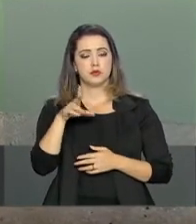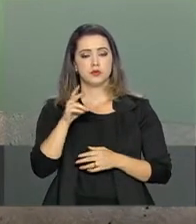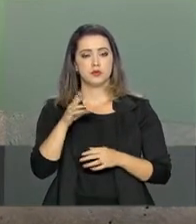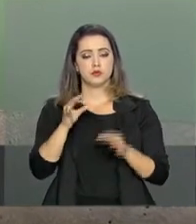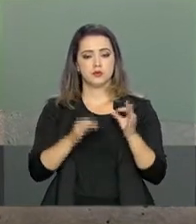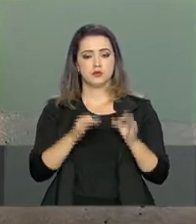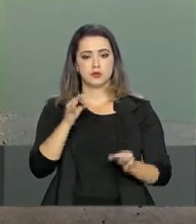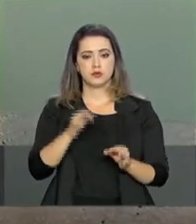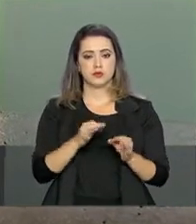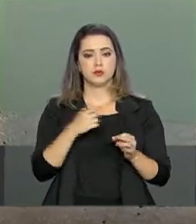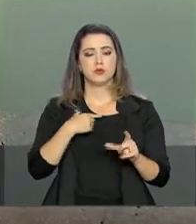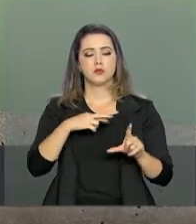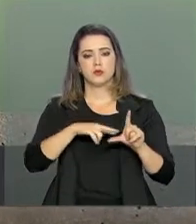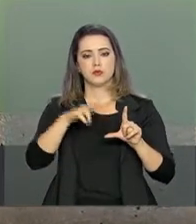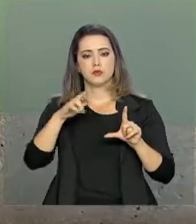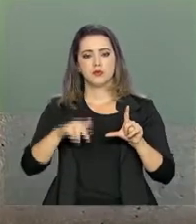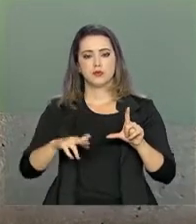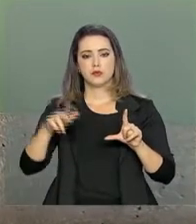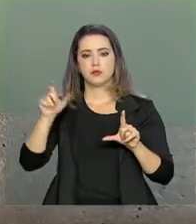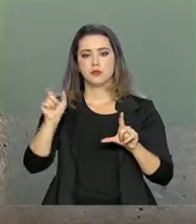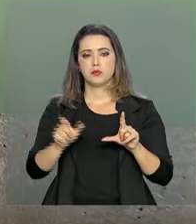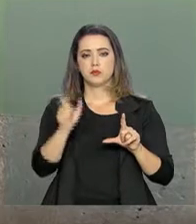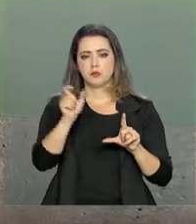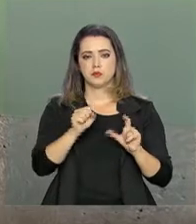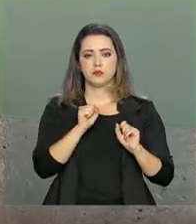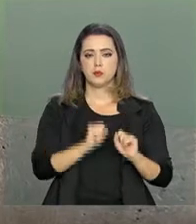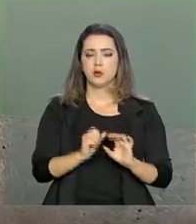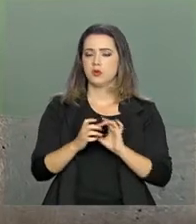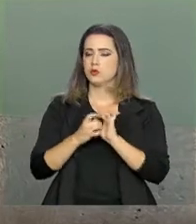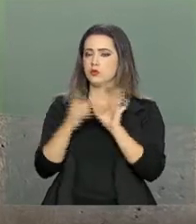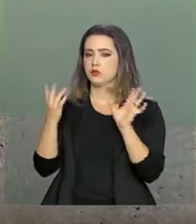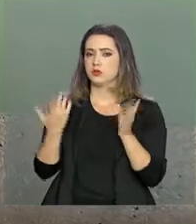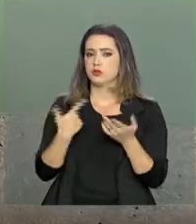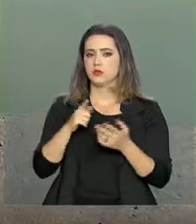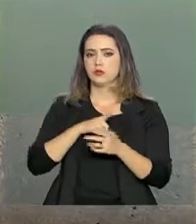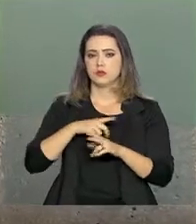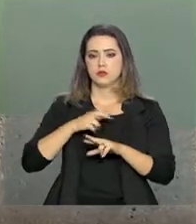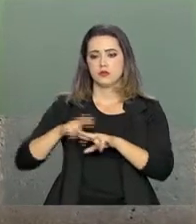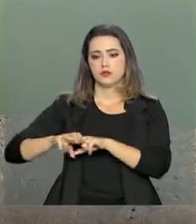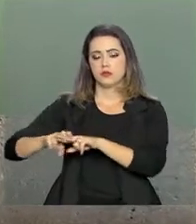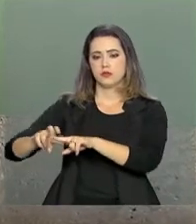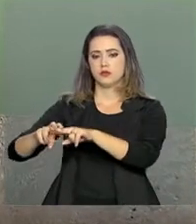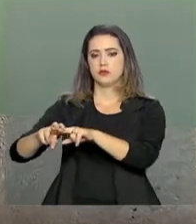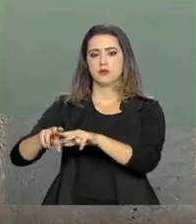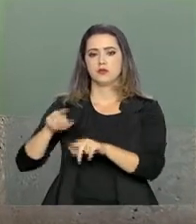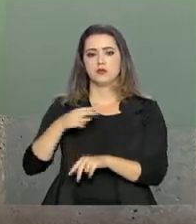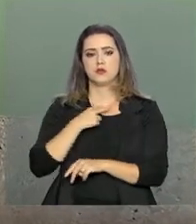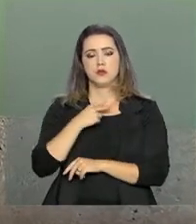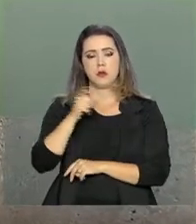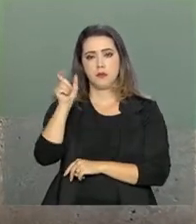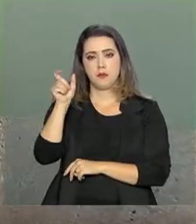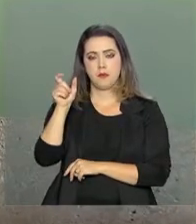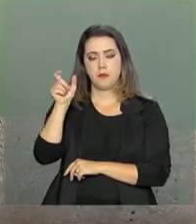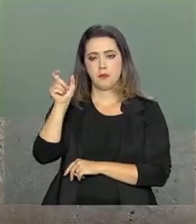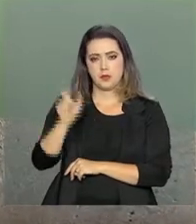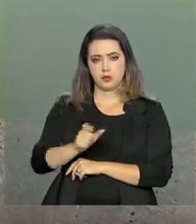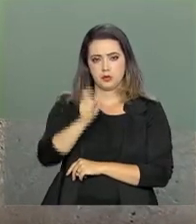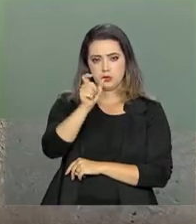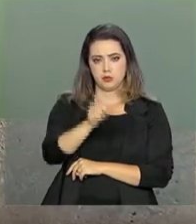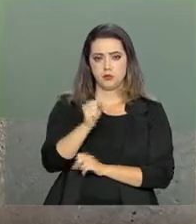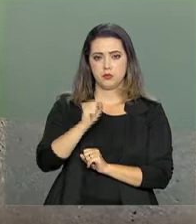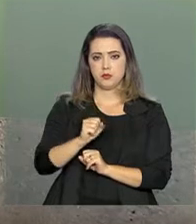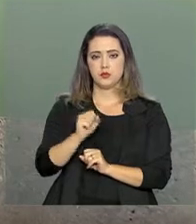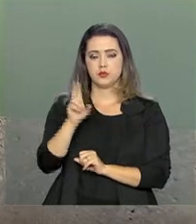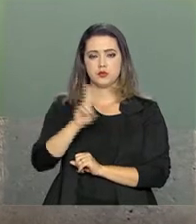mais flexibilidade para atender essa pessoa. Então, agora, quando tiver já ocupados os dois assentos, a pessoa com deficiência